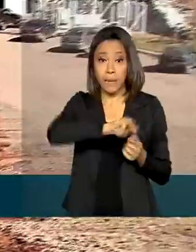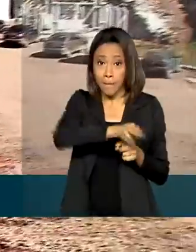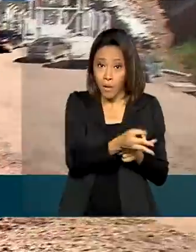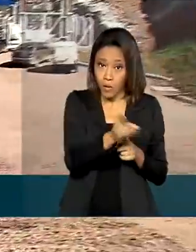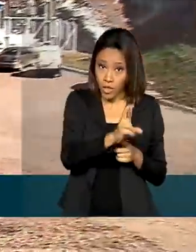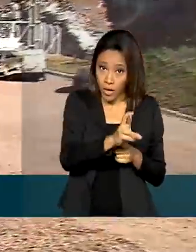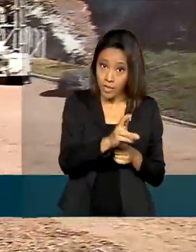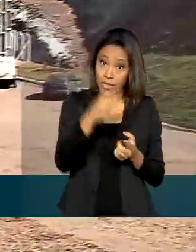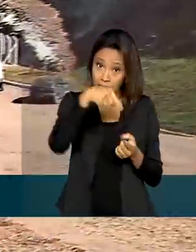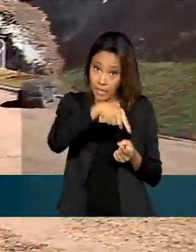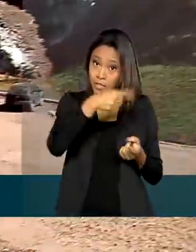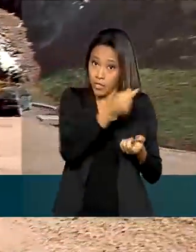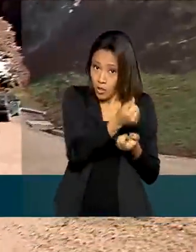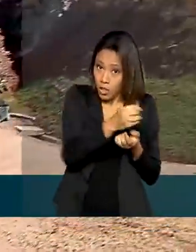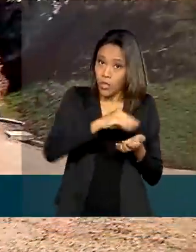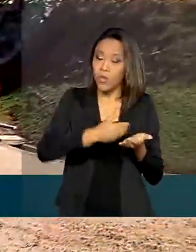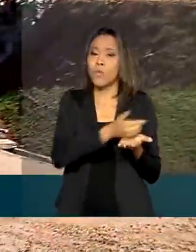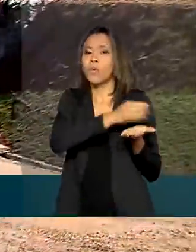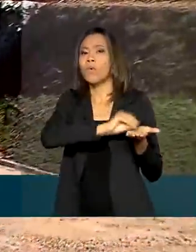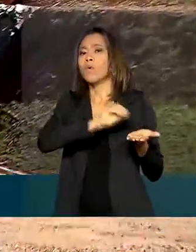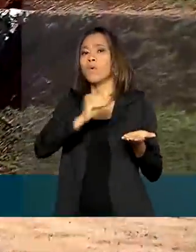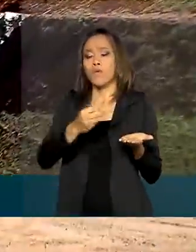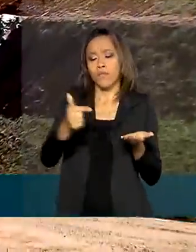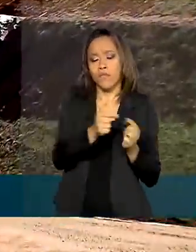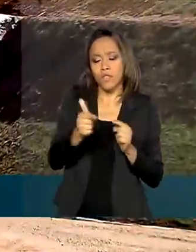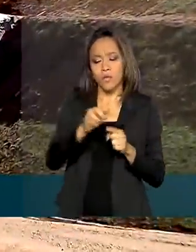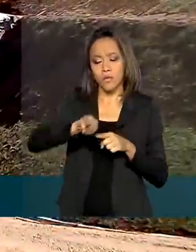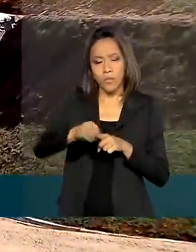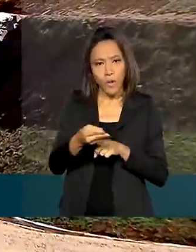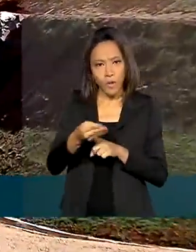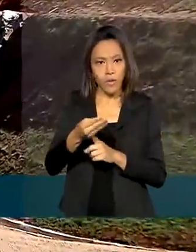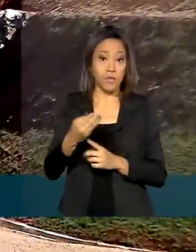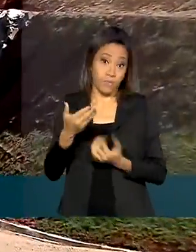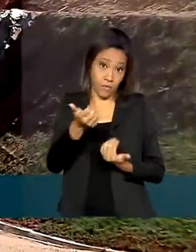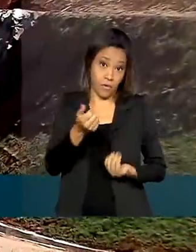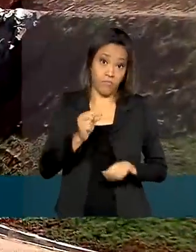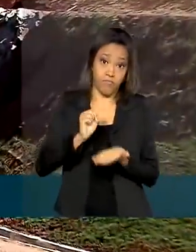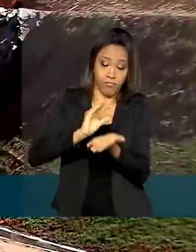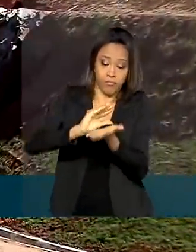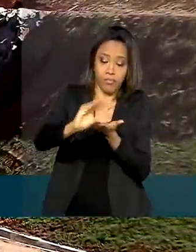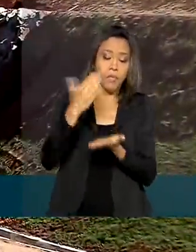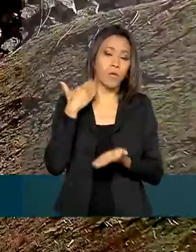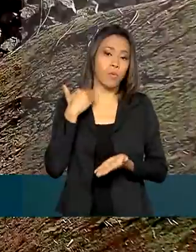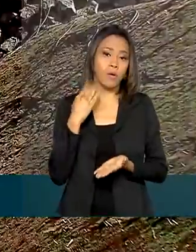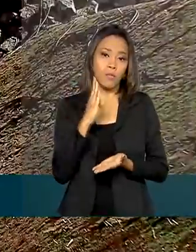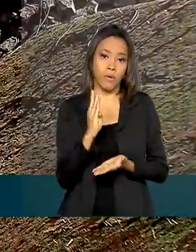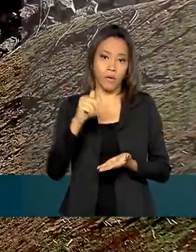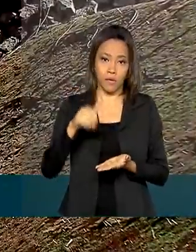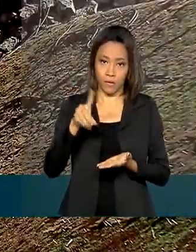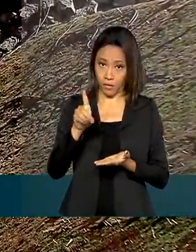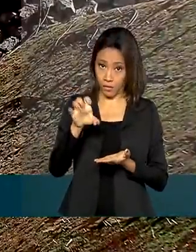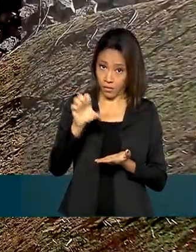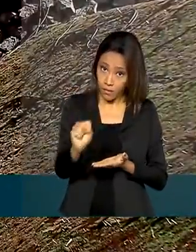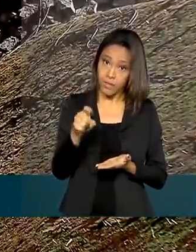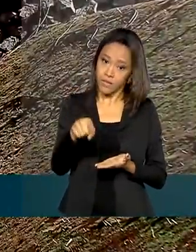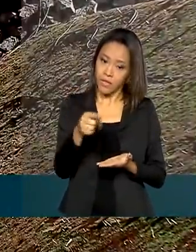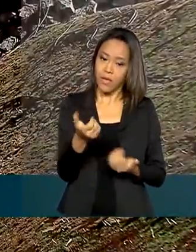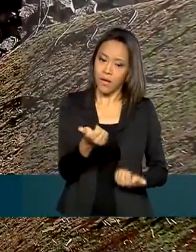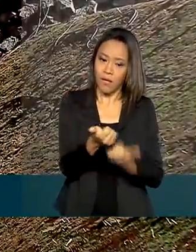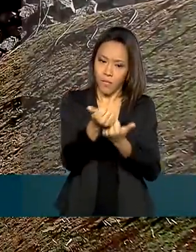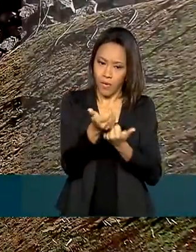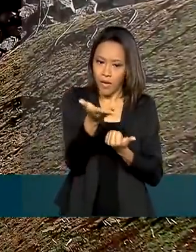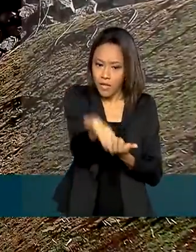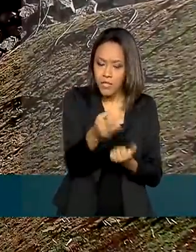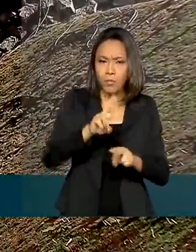reais. Desses, 22 milhões foram financiados pelo BNDES, que investe nesse tipo de empreendimento pela